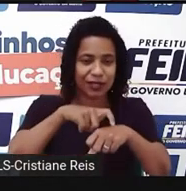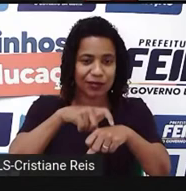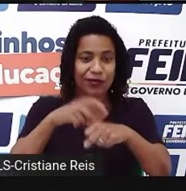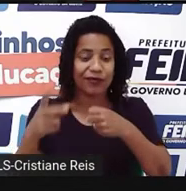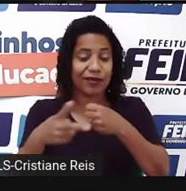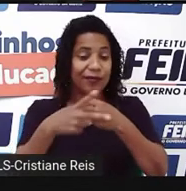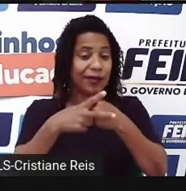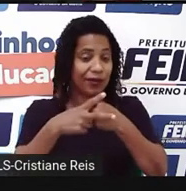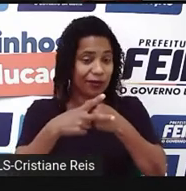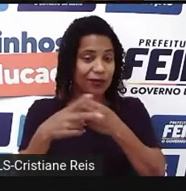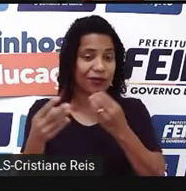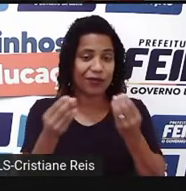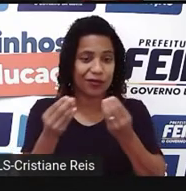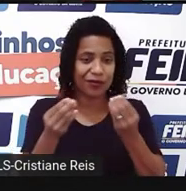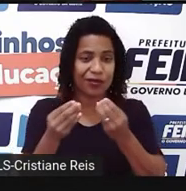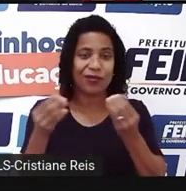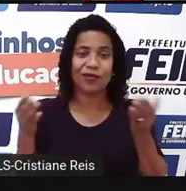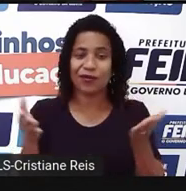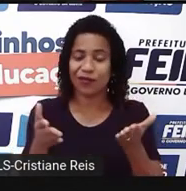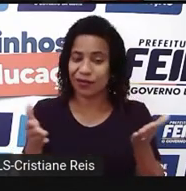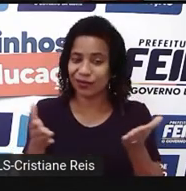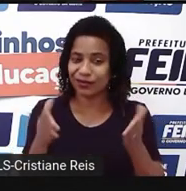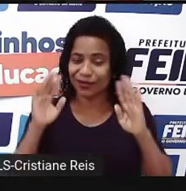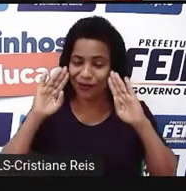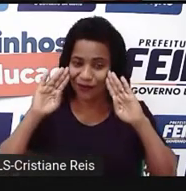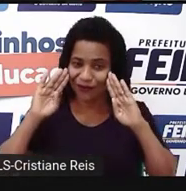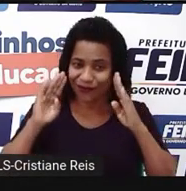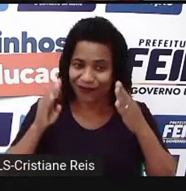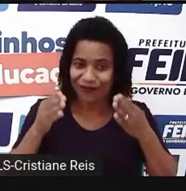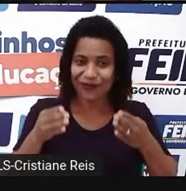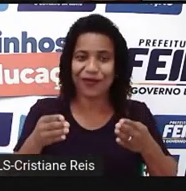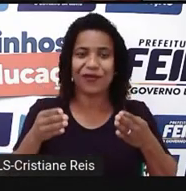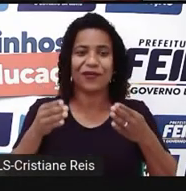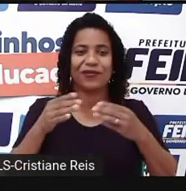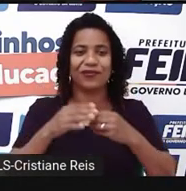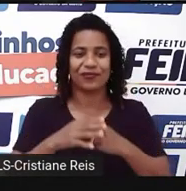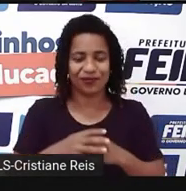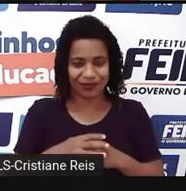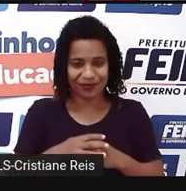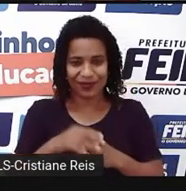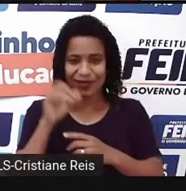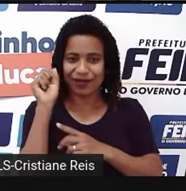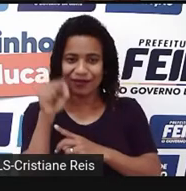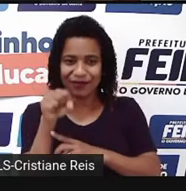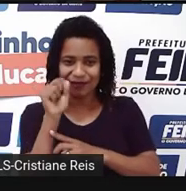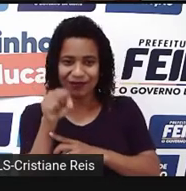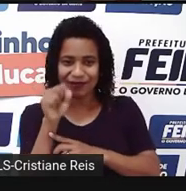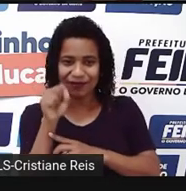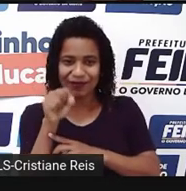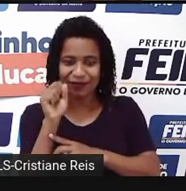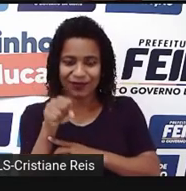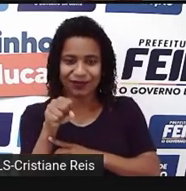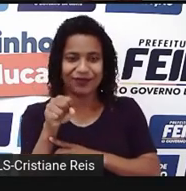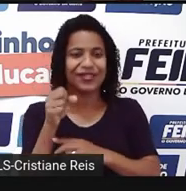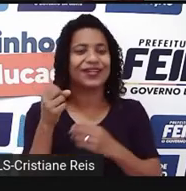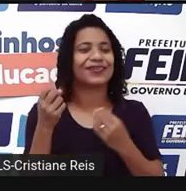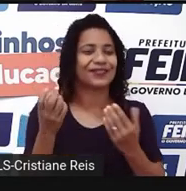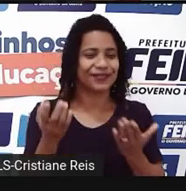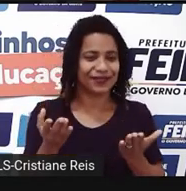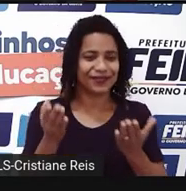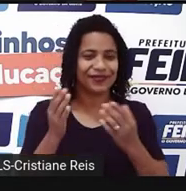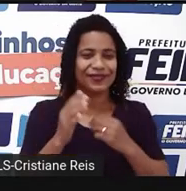Lembrando que a nossa aula de hoje, ela está focalizada na affirmative form, na forma afirmativa.